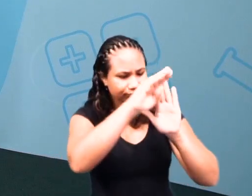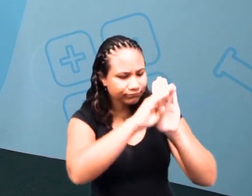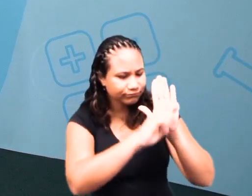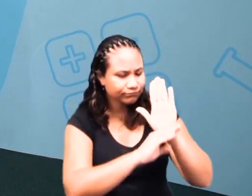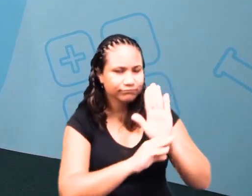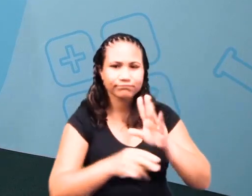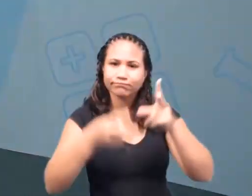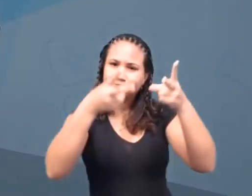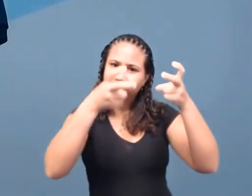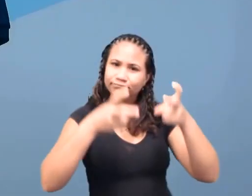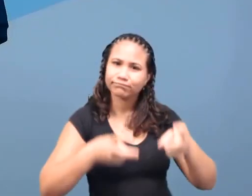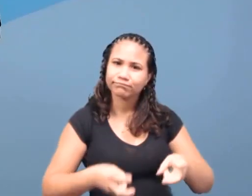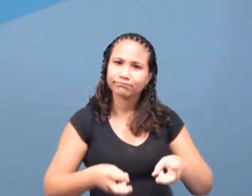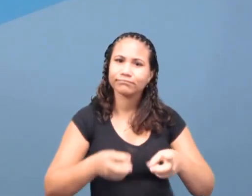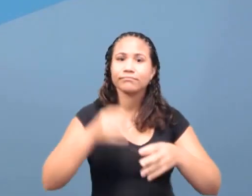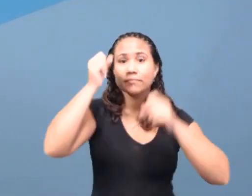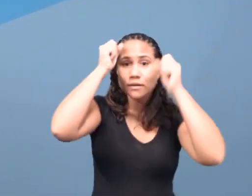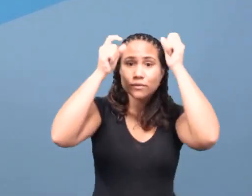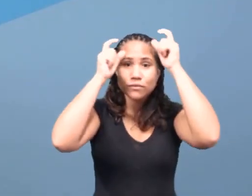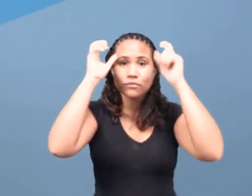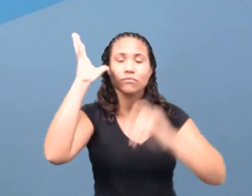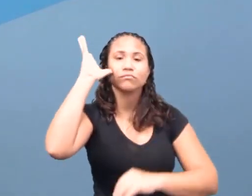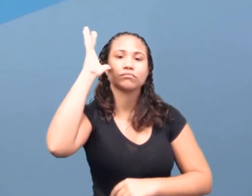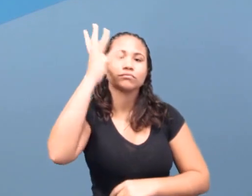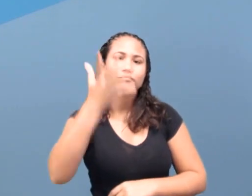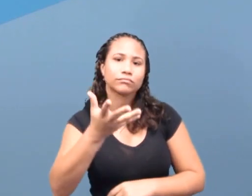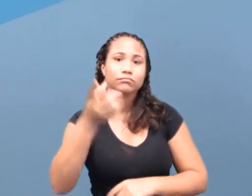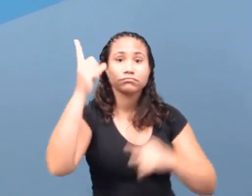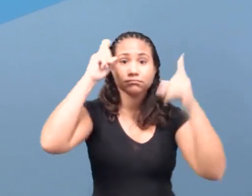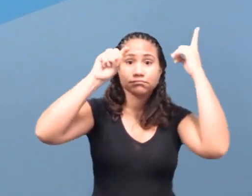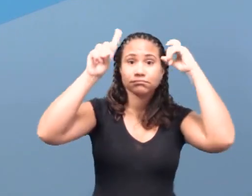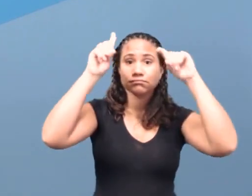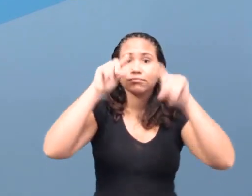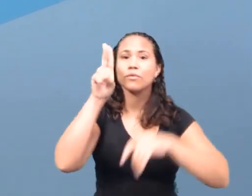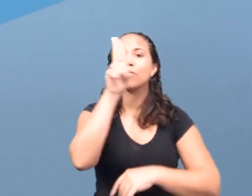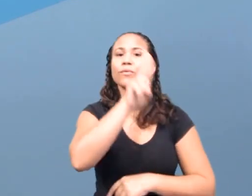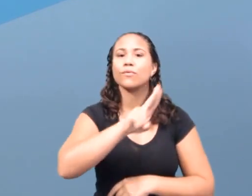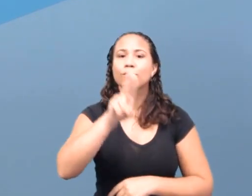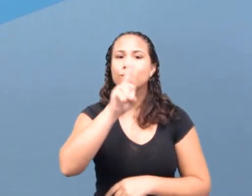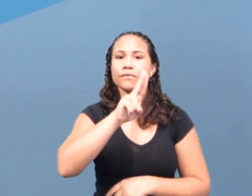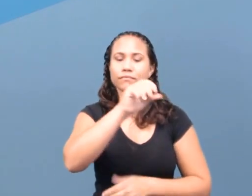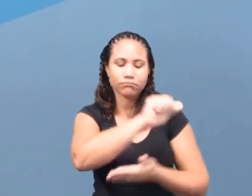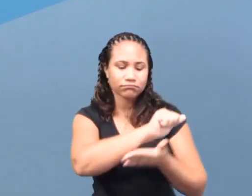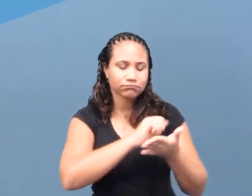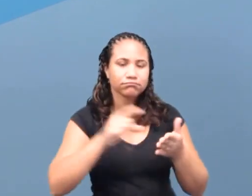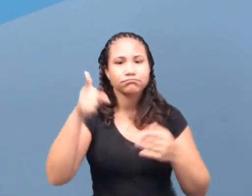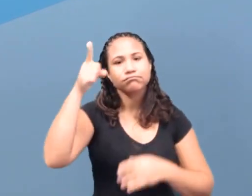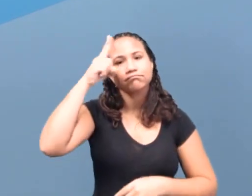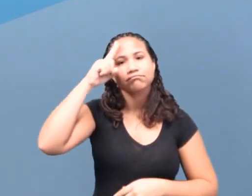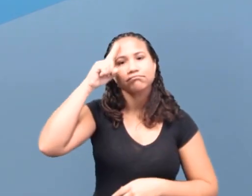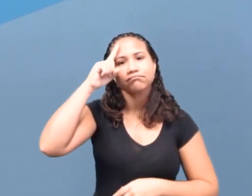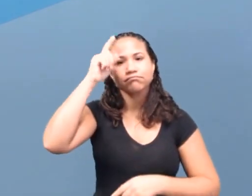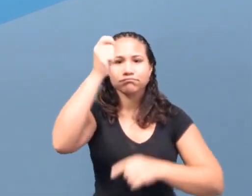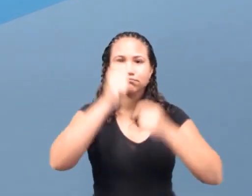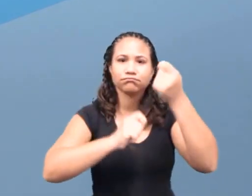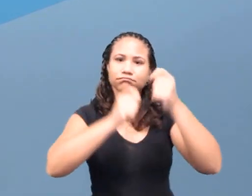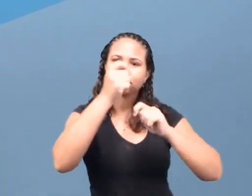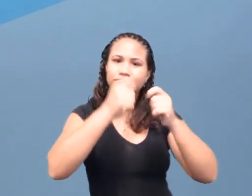soluções e invenções utilizadas na realização de tarefas mecânicas